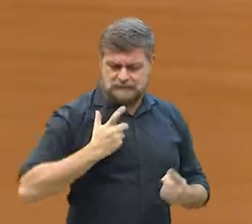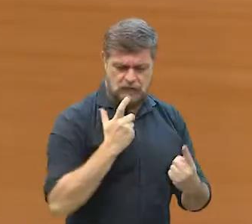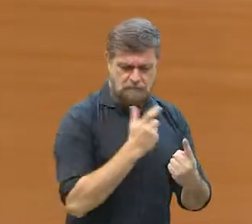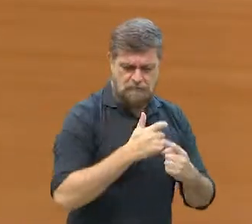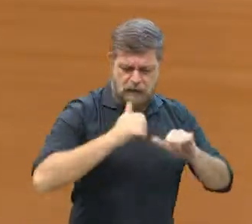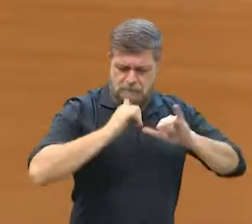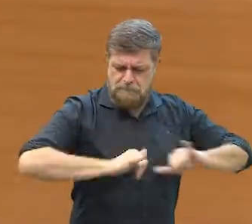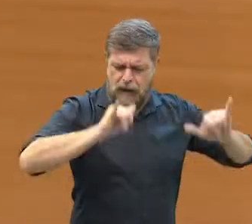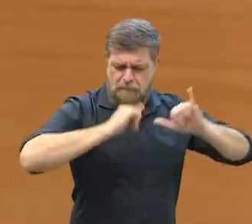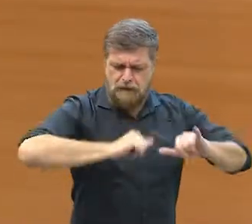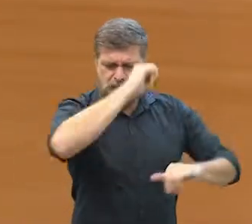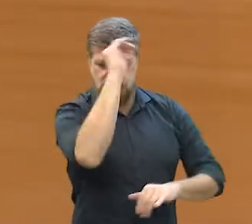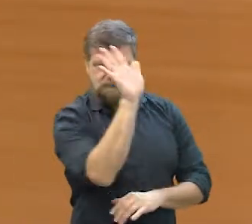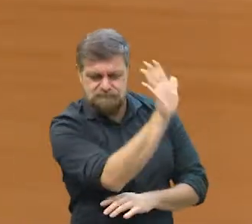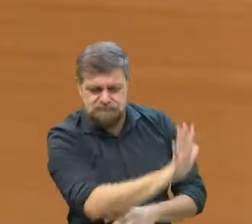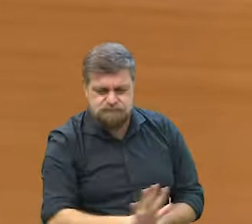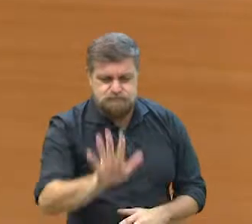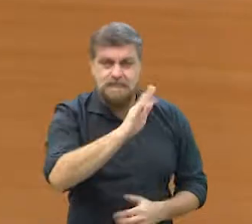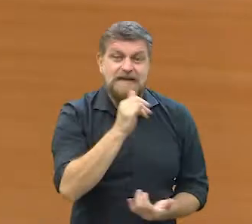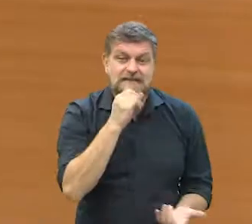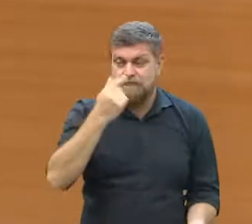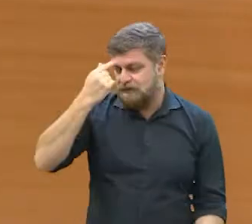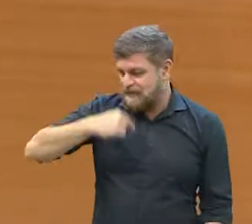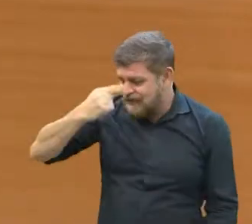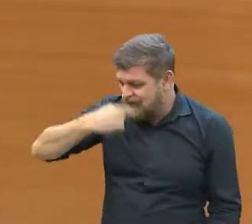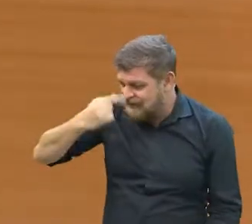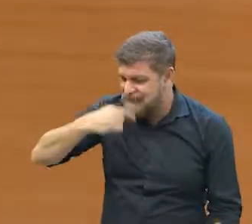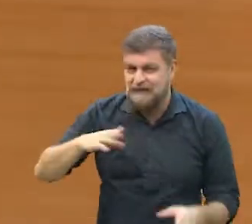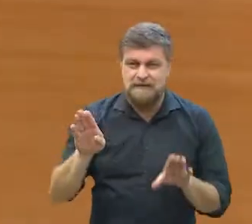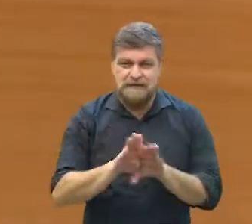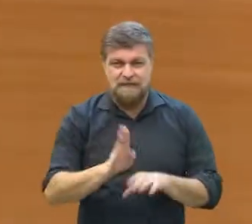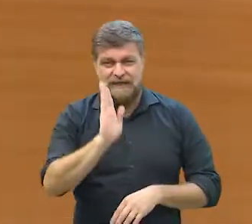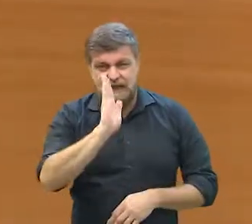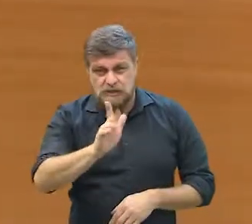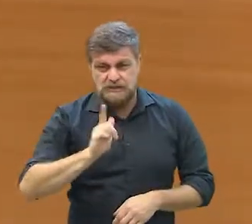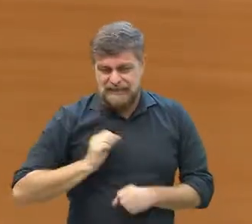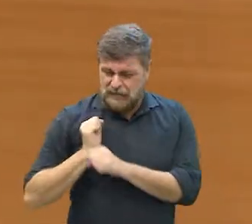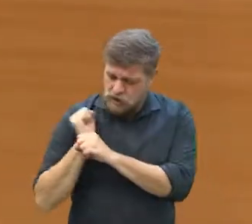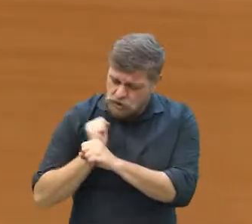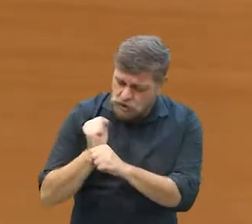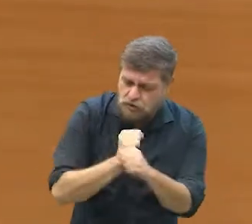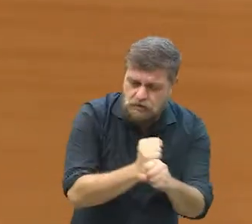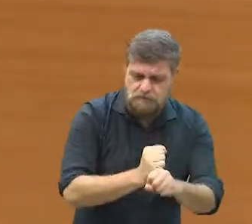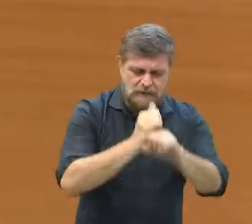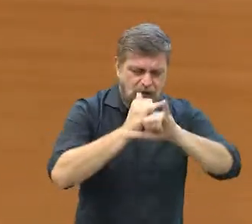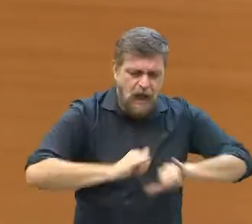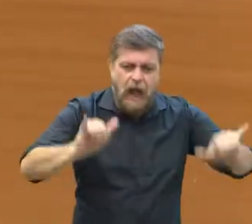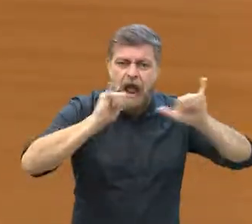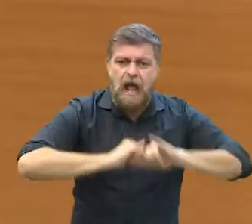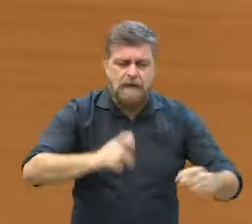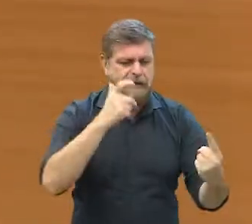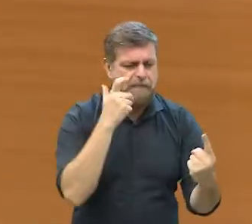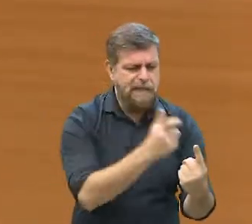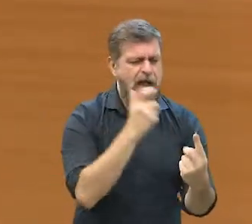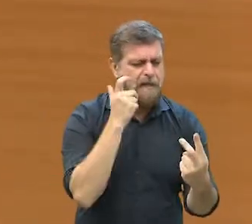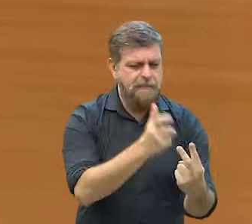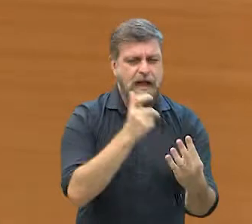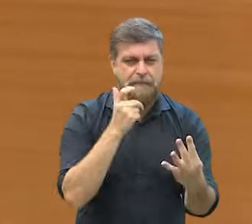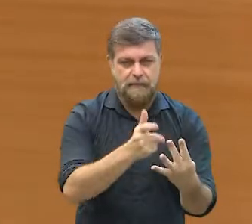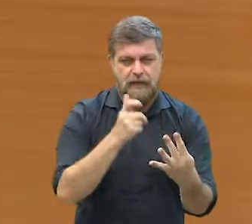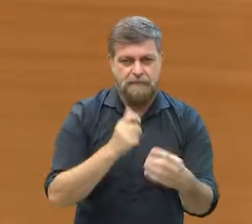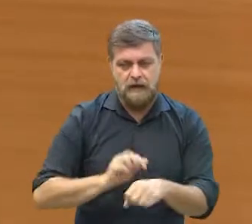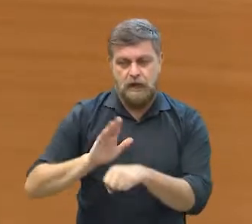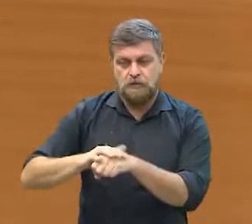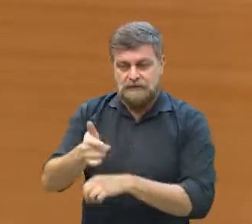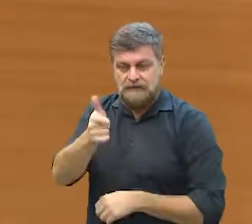de fazer vacinação. A gente tem campanhas nacionais de vacinação da gripe, né? Quer dizer, a gente faz todo ano. É um...